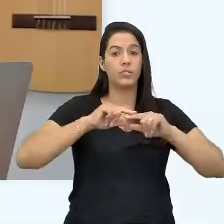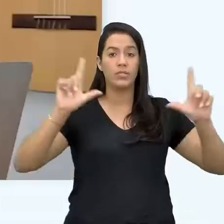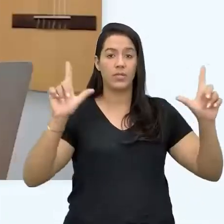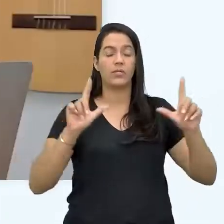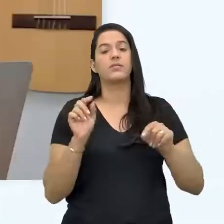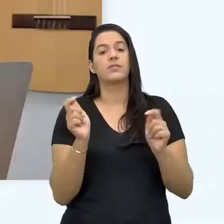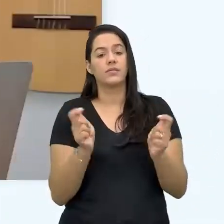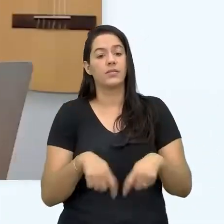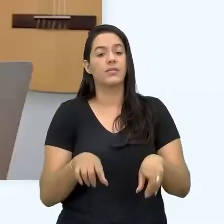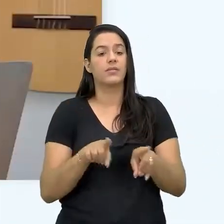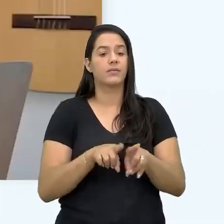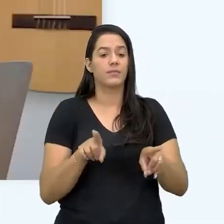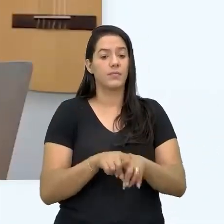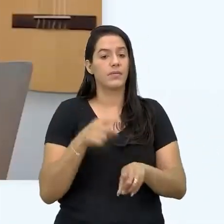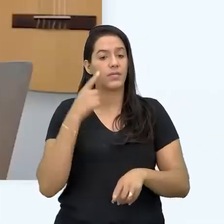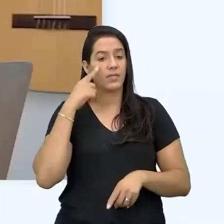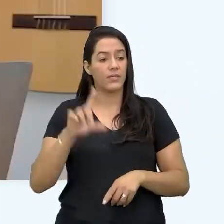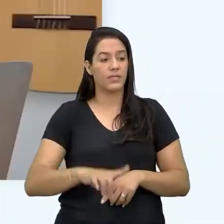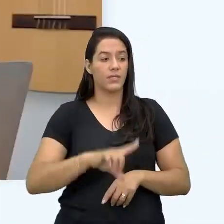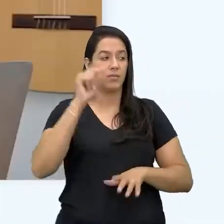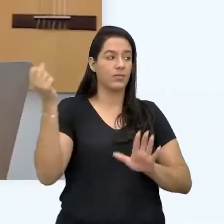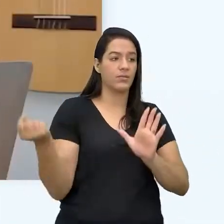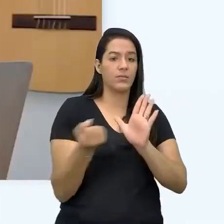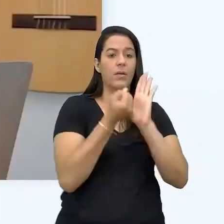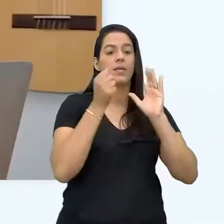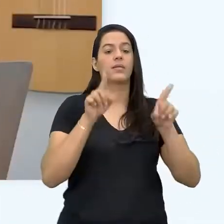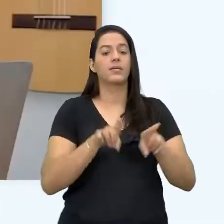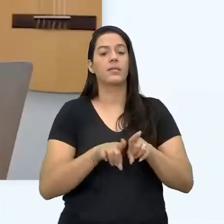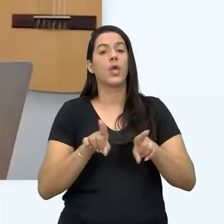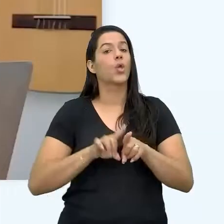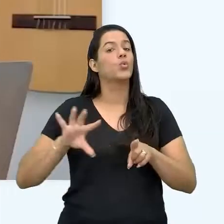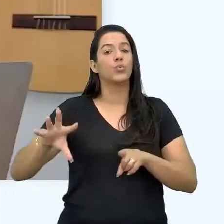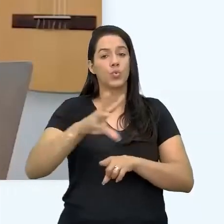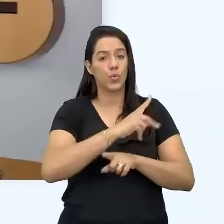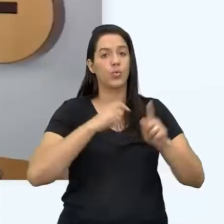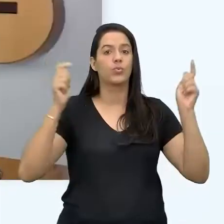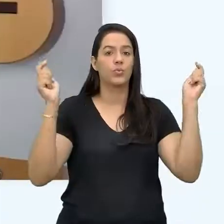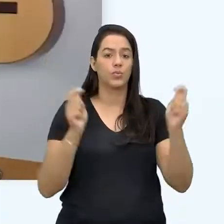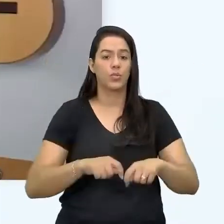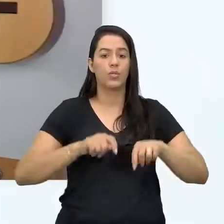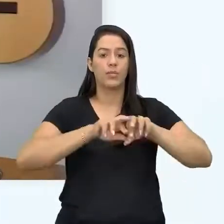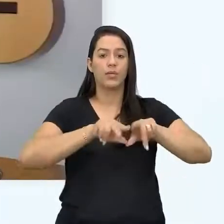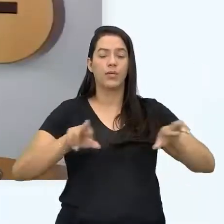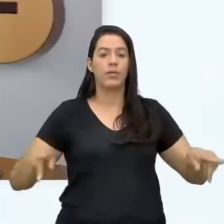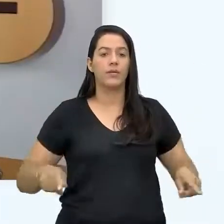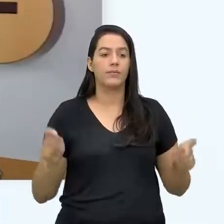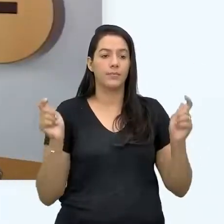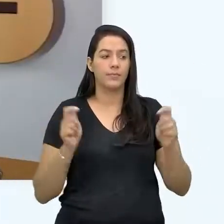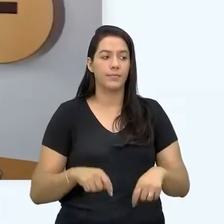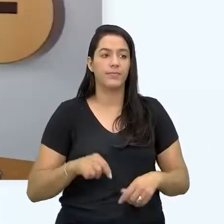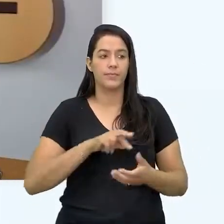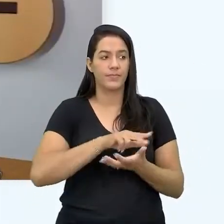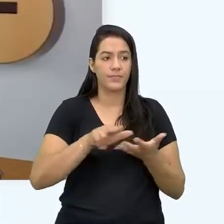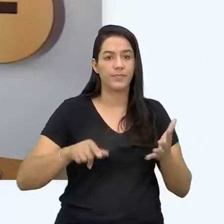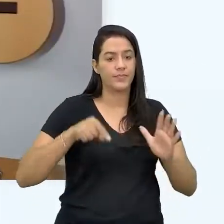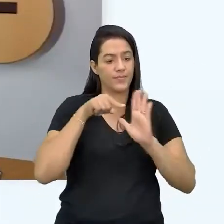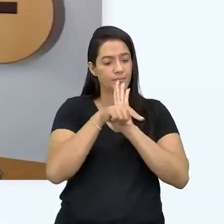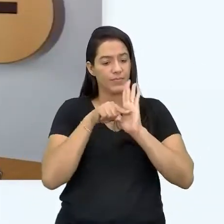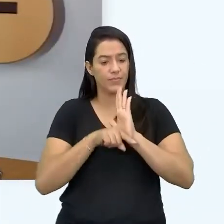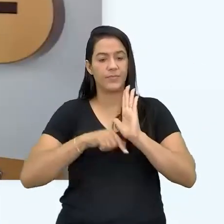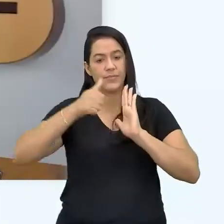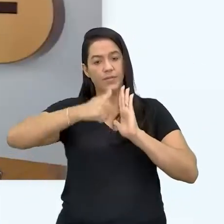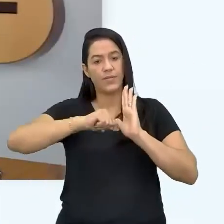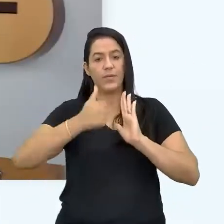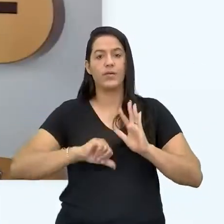O tímido, ele também tem uma marca. Todo mundo pode fazer branding pessoal. Porque em última análise você já tem o seu branding,